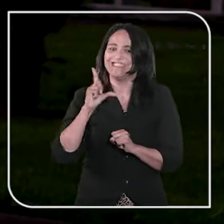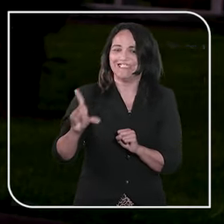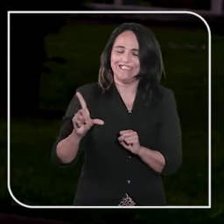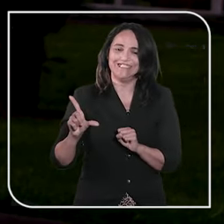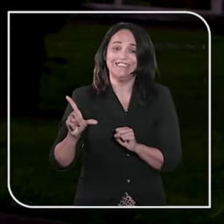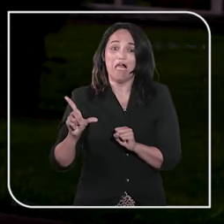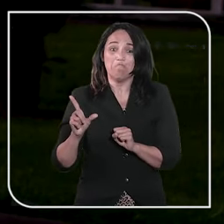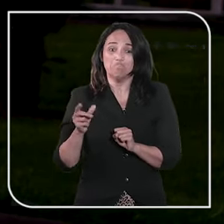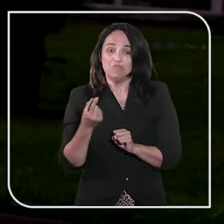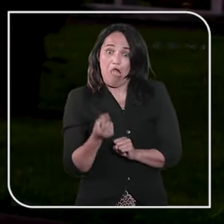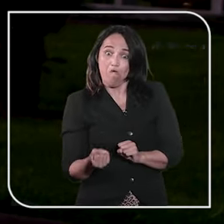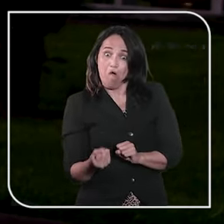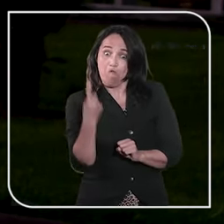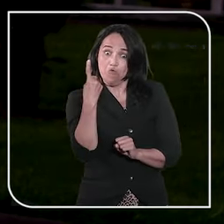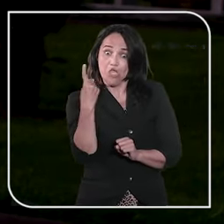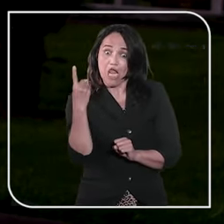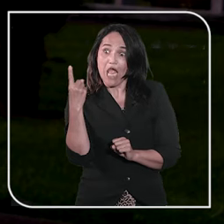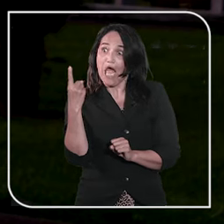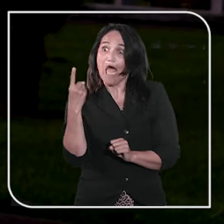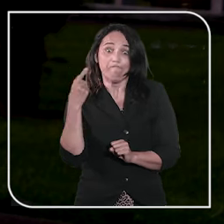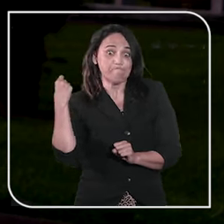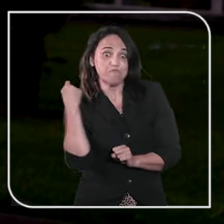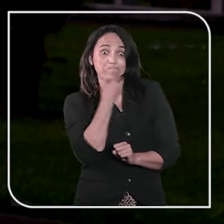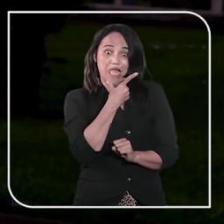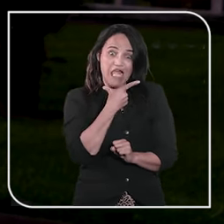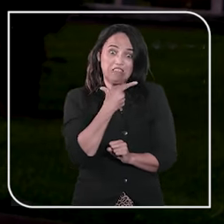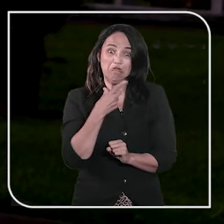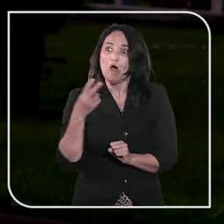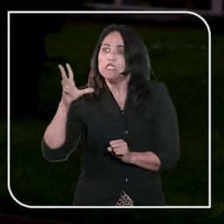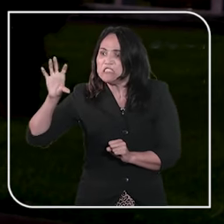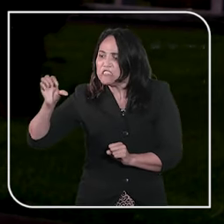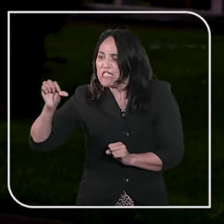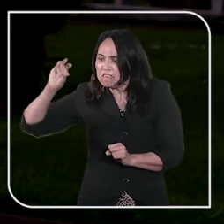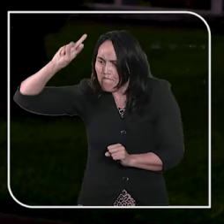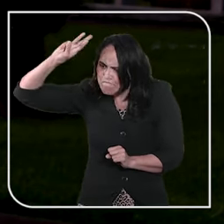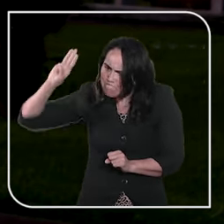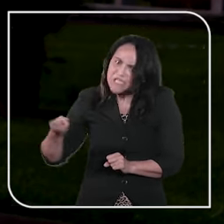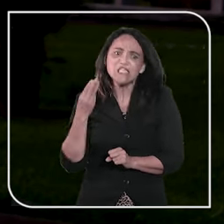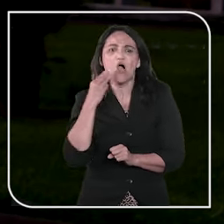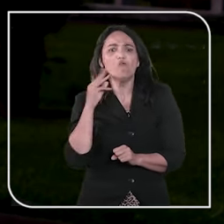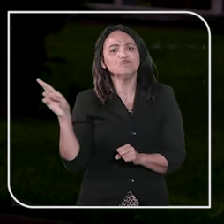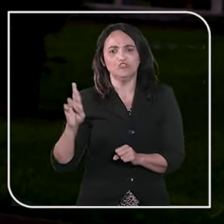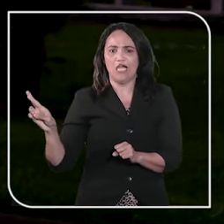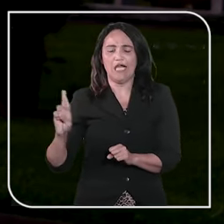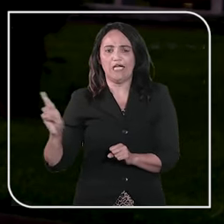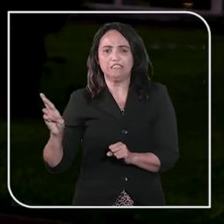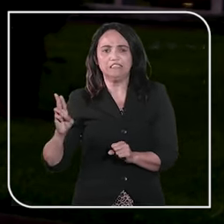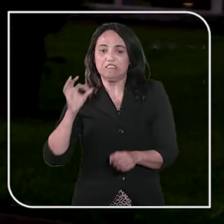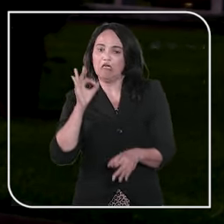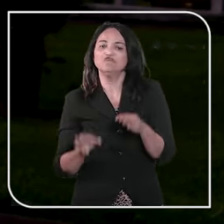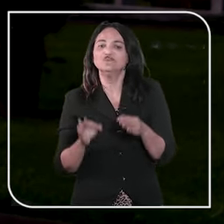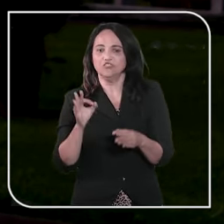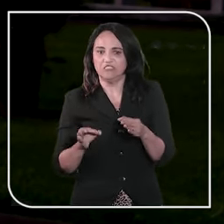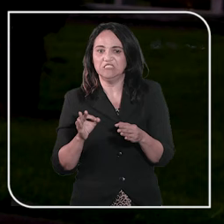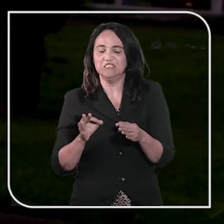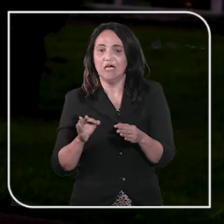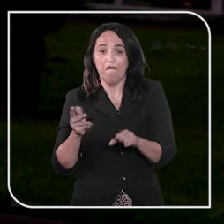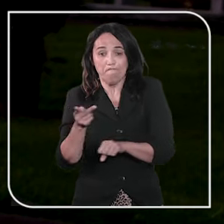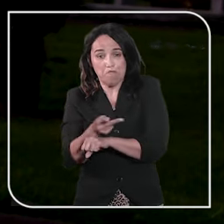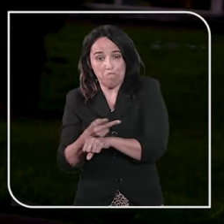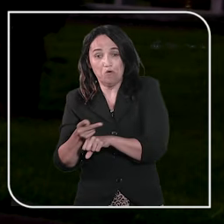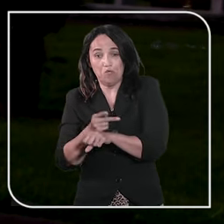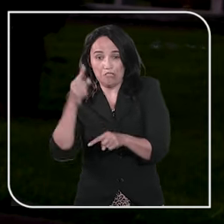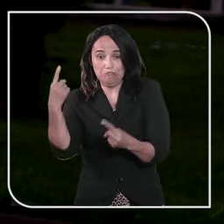única custa cerca de seis milhões de reais. E, por isso, a justiça tem sido um caminho buscado com frequência por